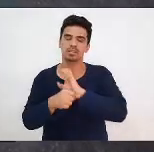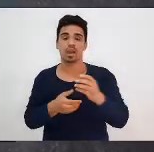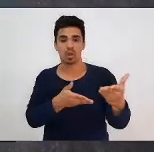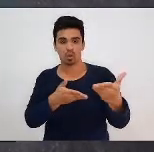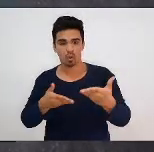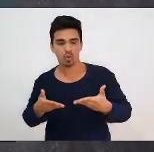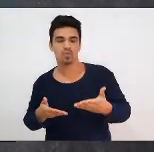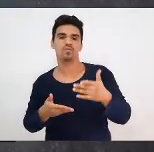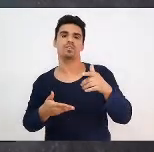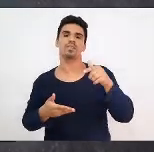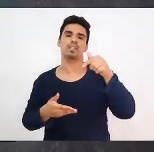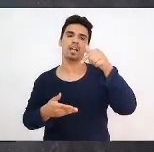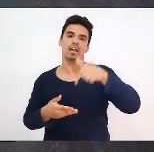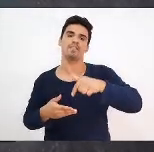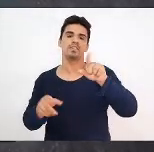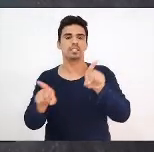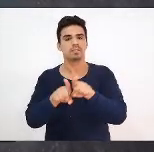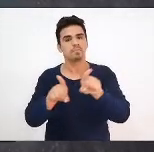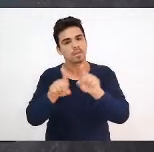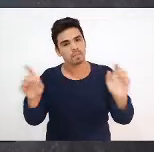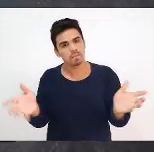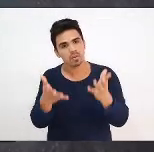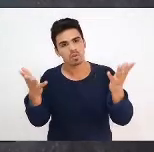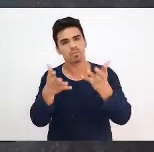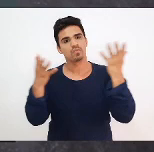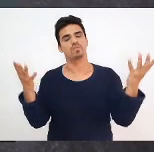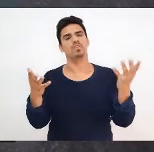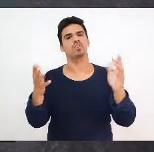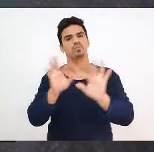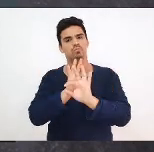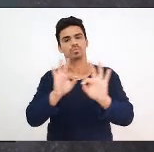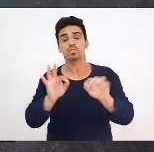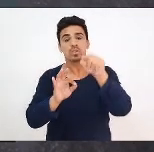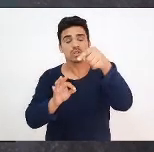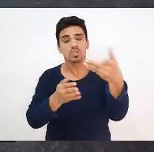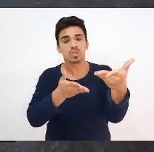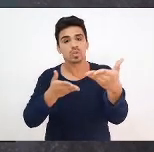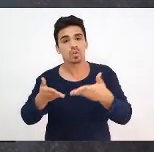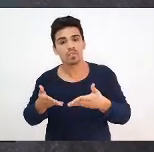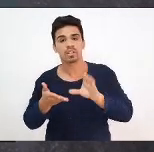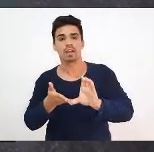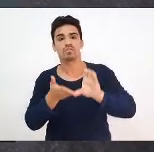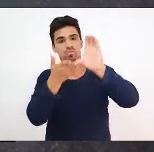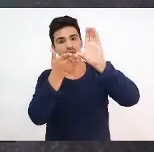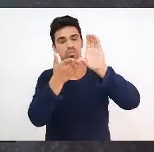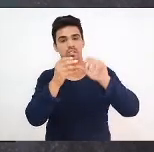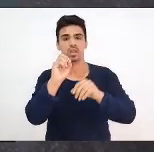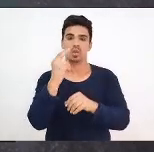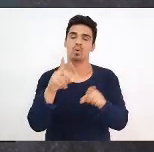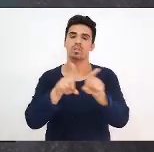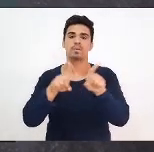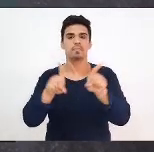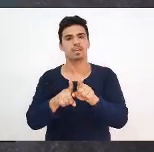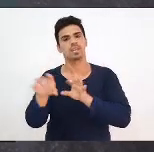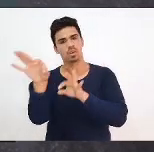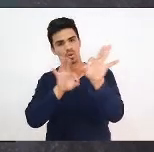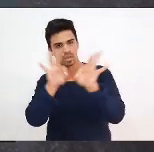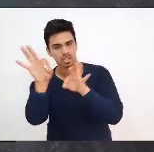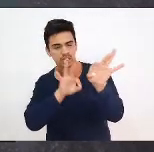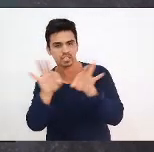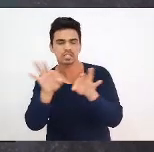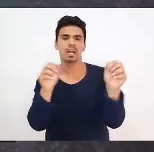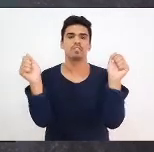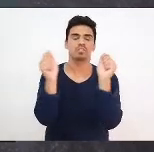promovidos pelo núcleo que convidavam os conselhos ou que organizavam juntos, às vezes chamados